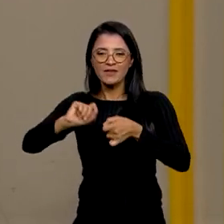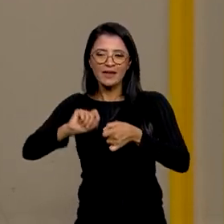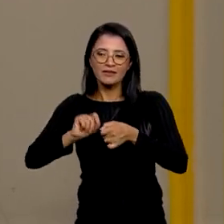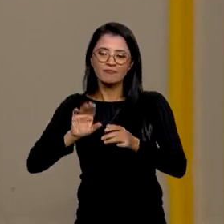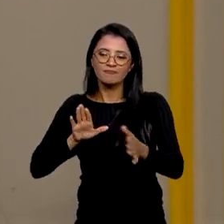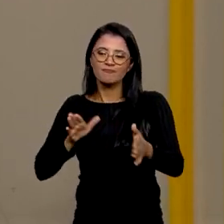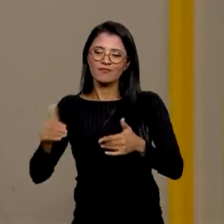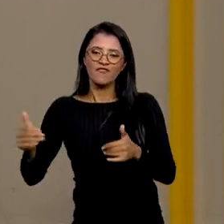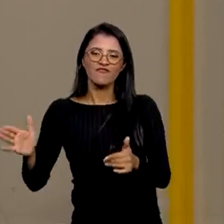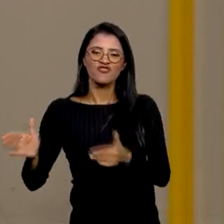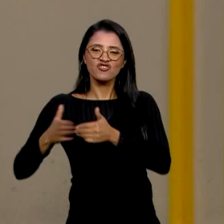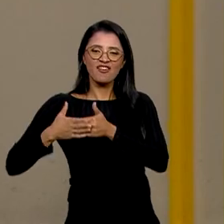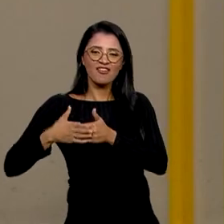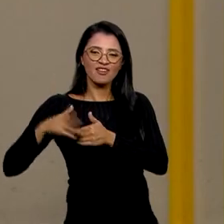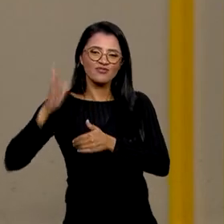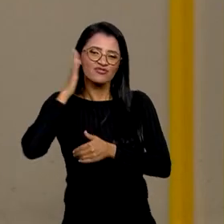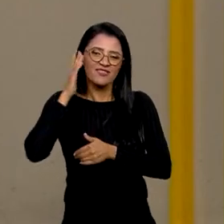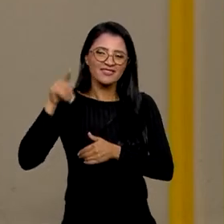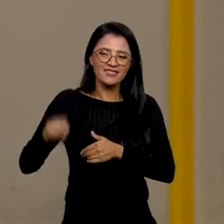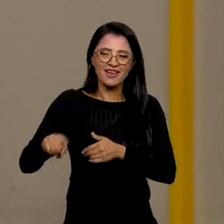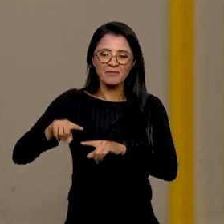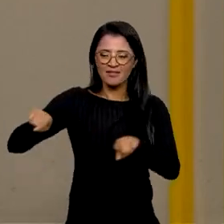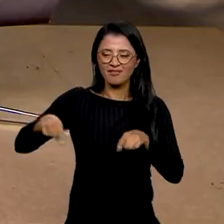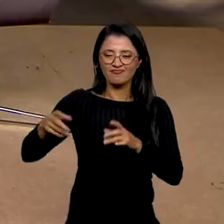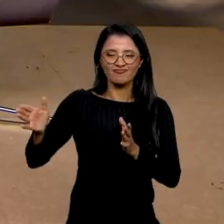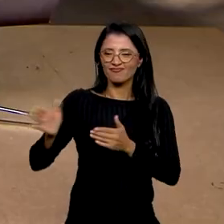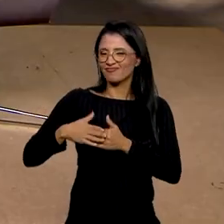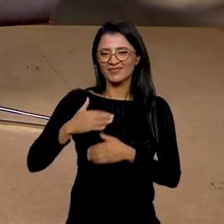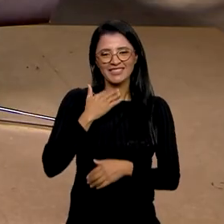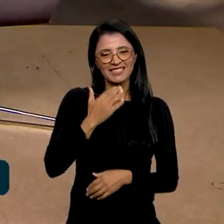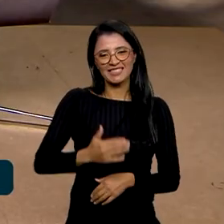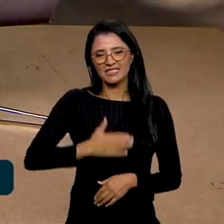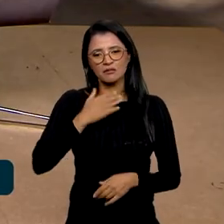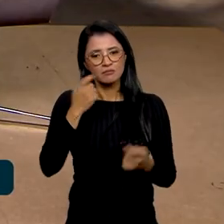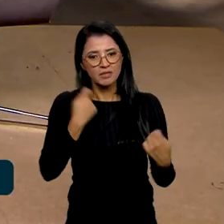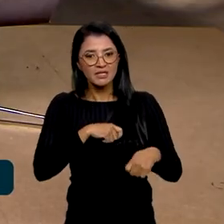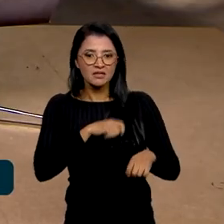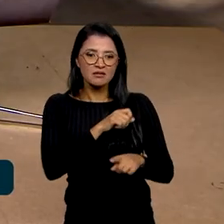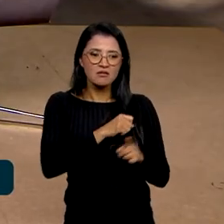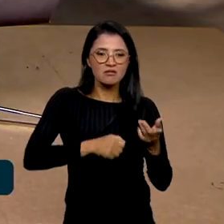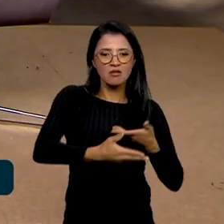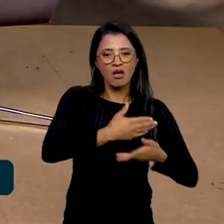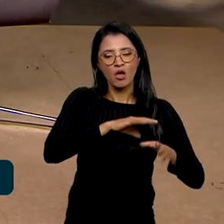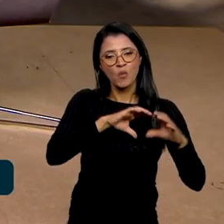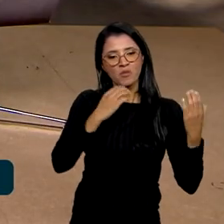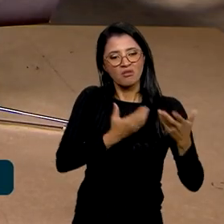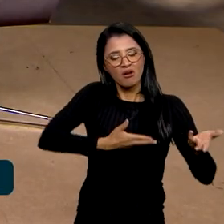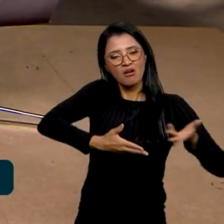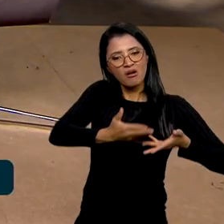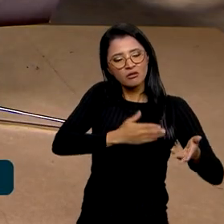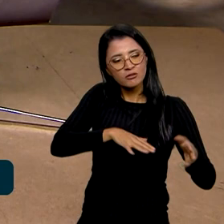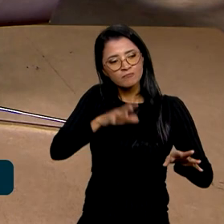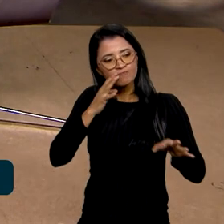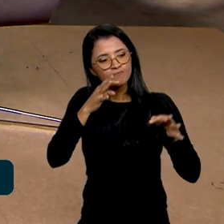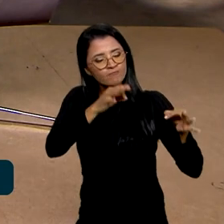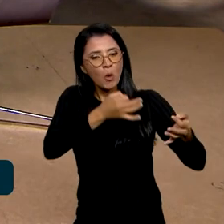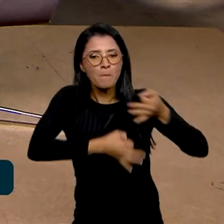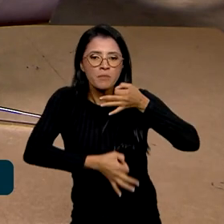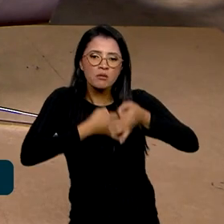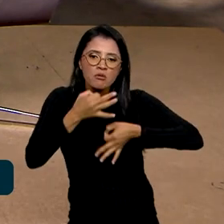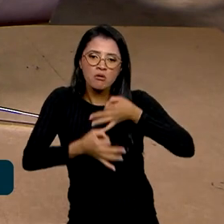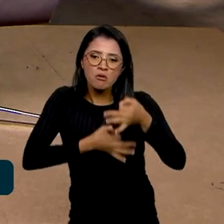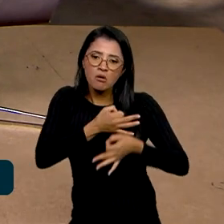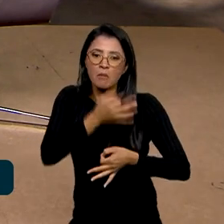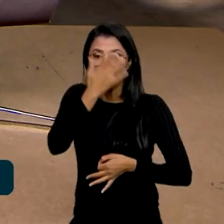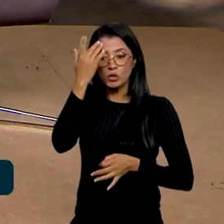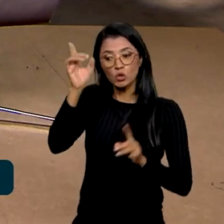gabinete. A gente já sabe que isso não funciona, que você tem que escutar, que você tem que envolver a comunidade, que você tem que... É um pouco o que a